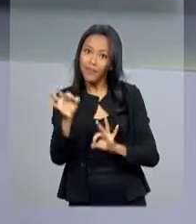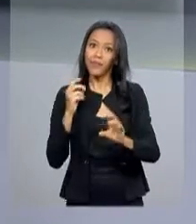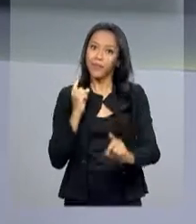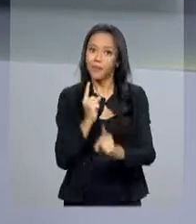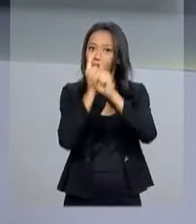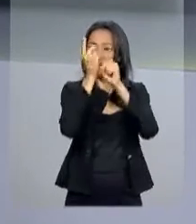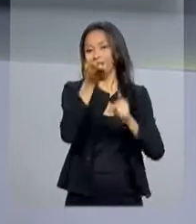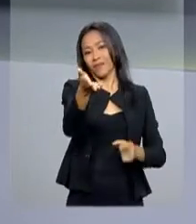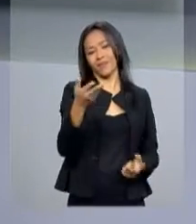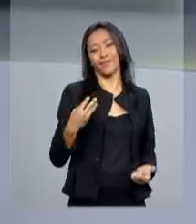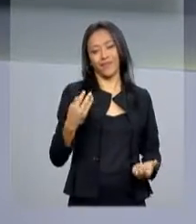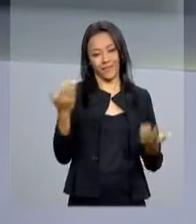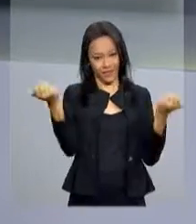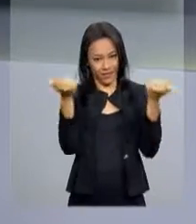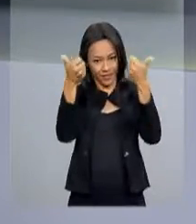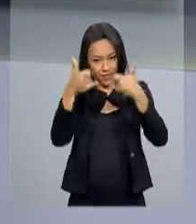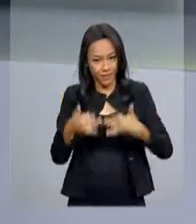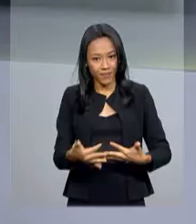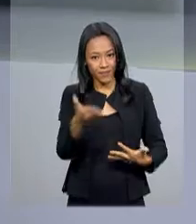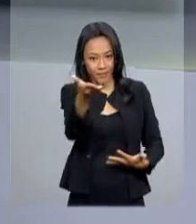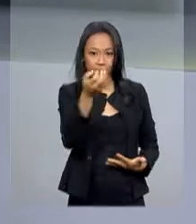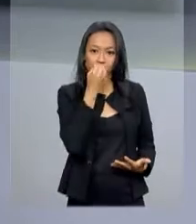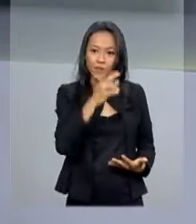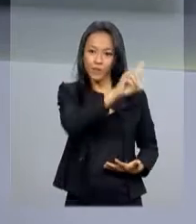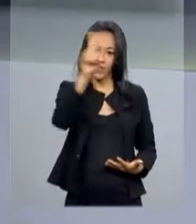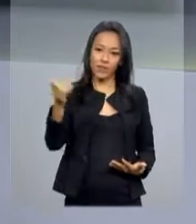vivo com a gente agora. Olá, Luana, bom dia pra você.